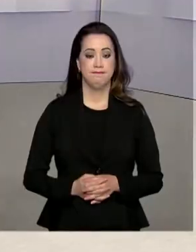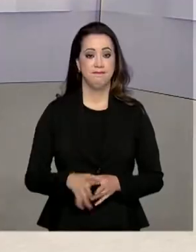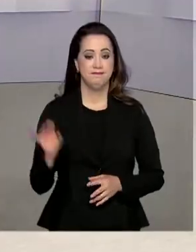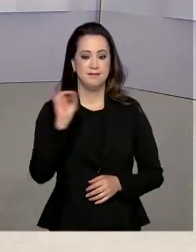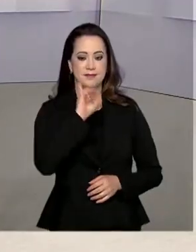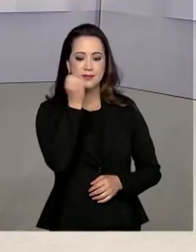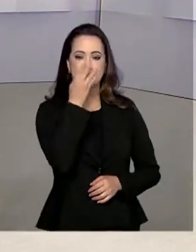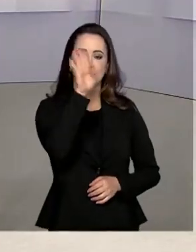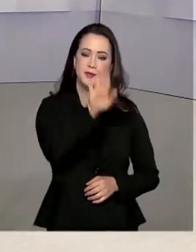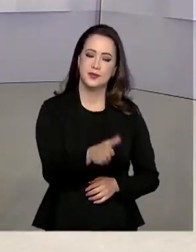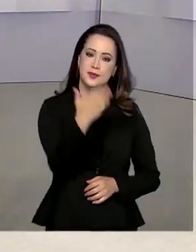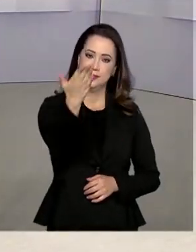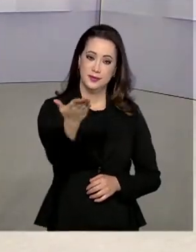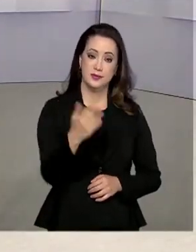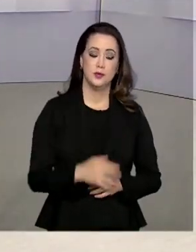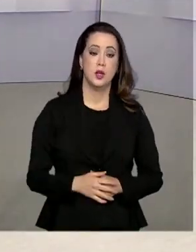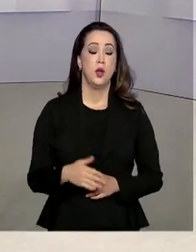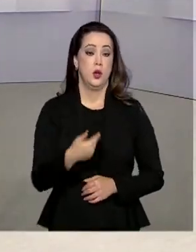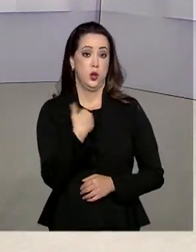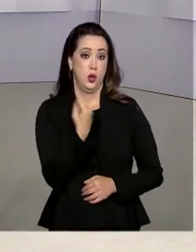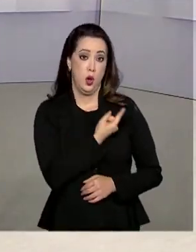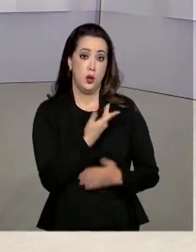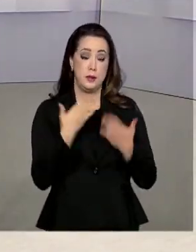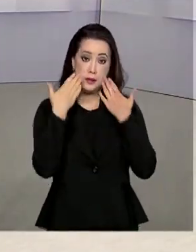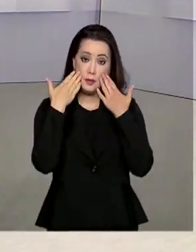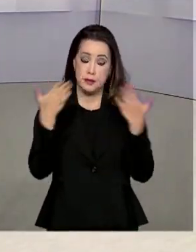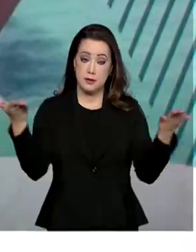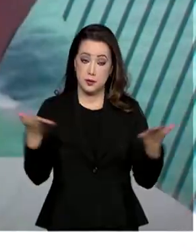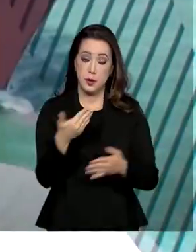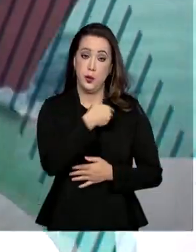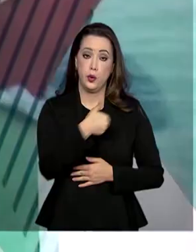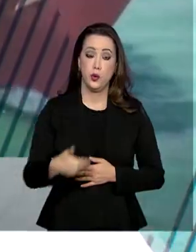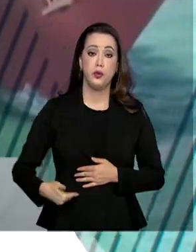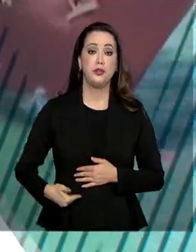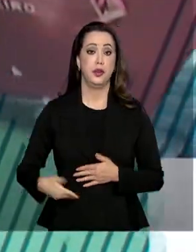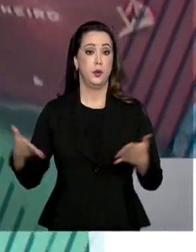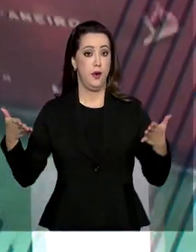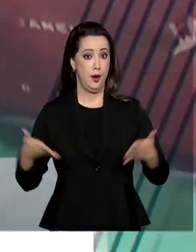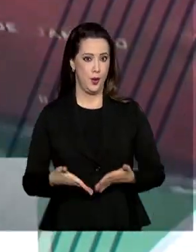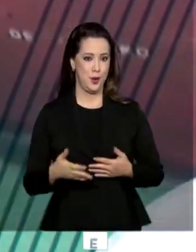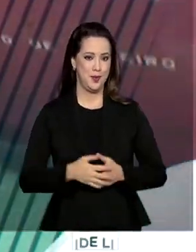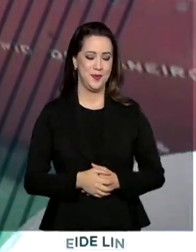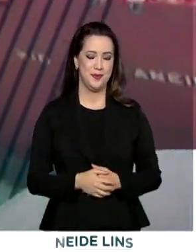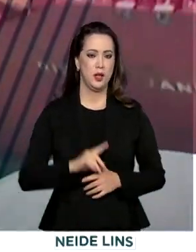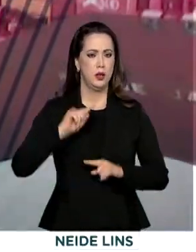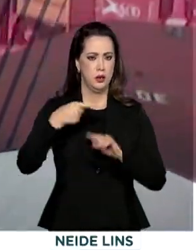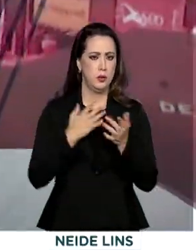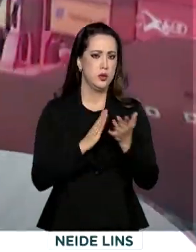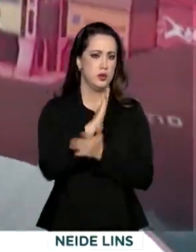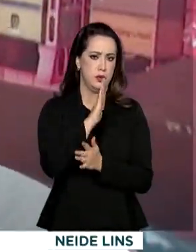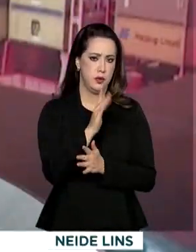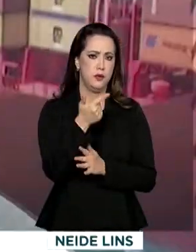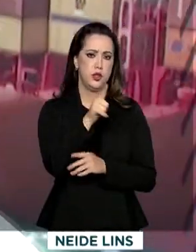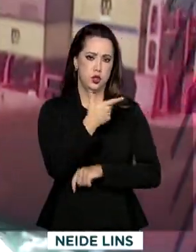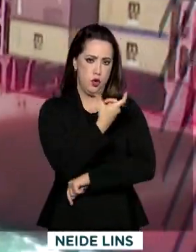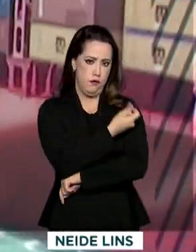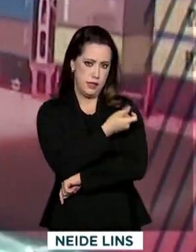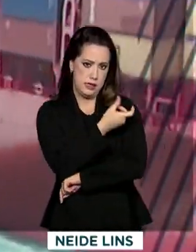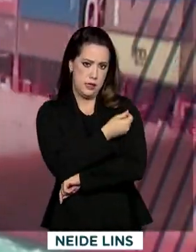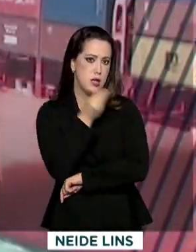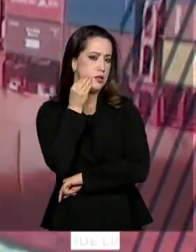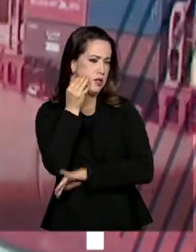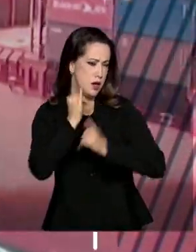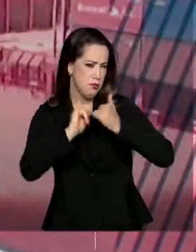Olá, boa tarde para você. O governo agora está no ar. Depois de aprovar a retomada dos testes da vacina de